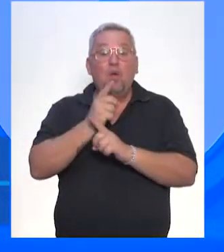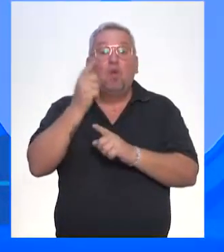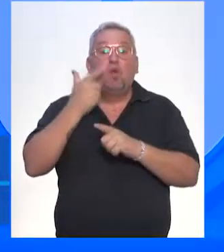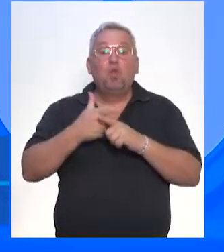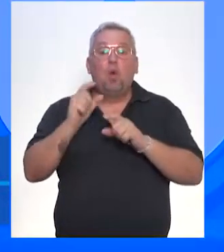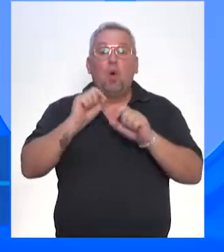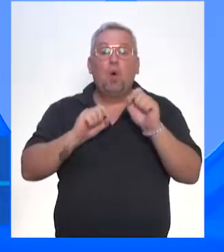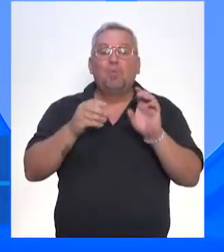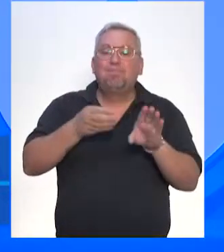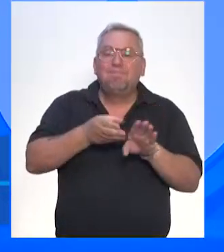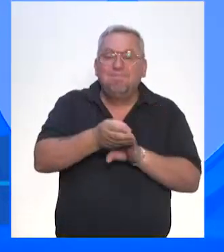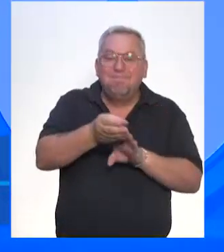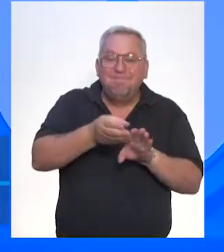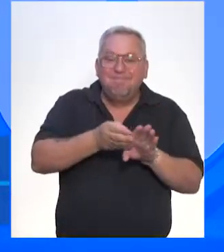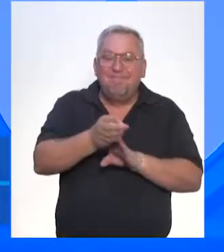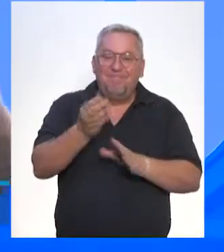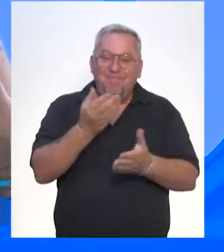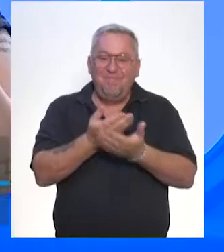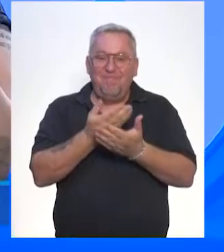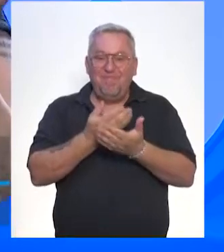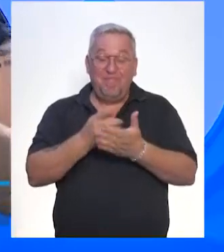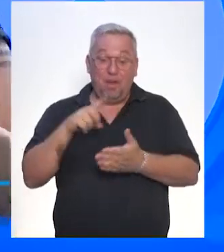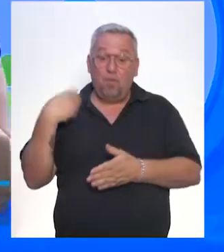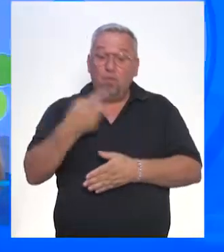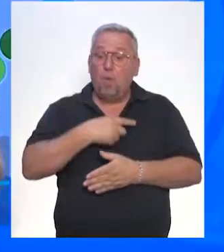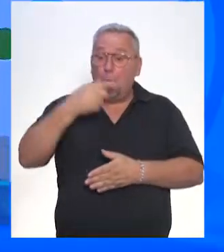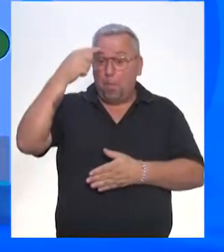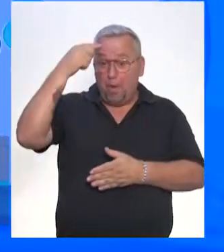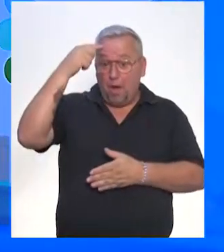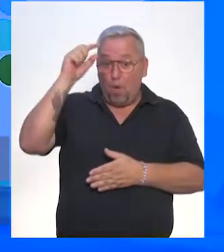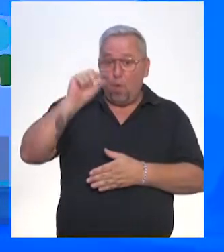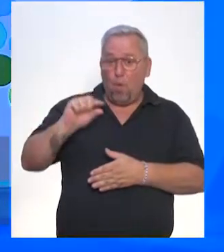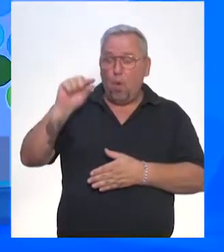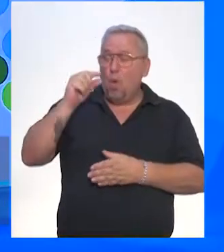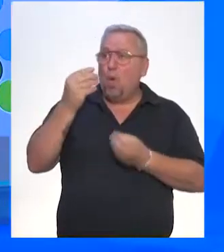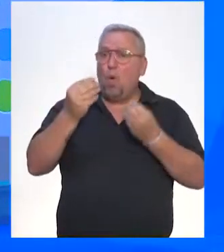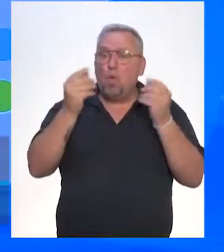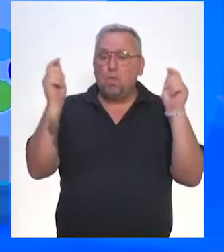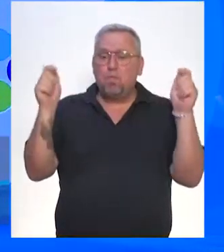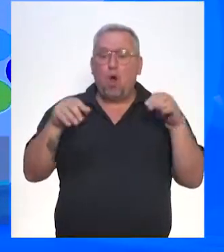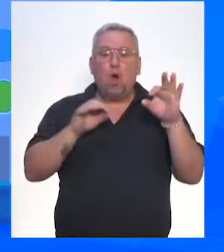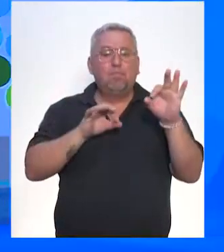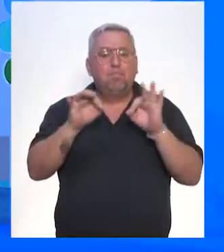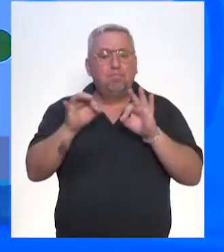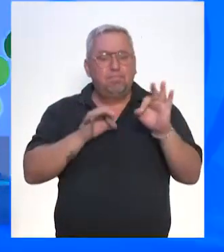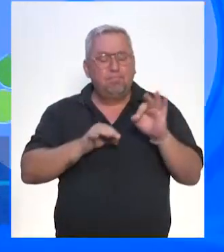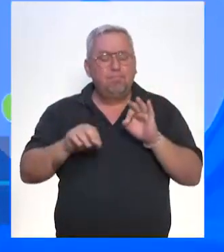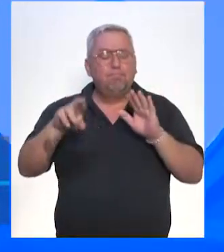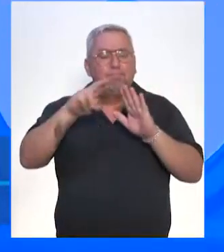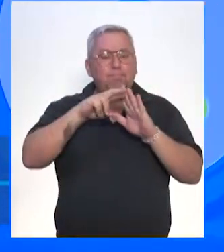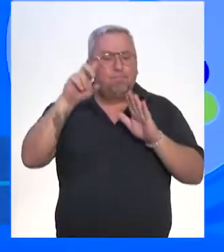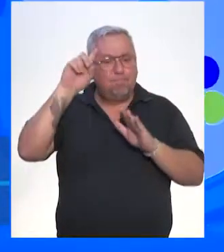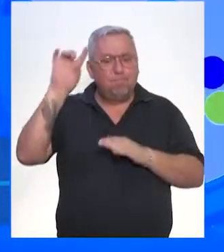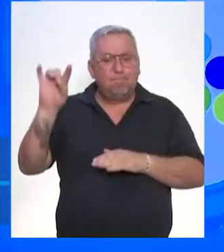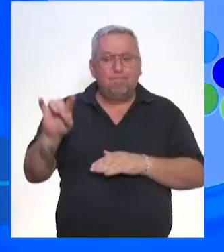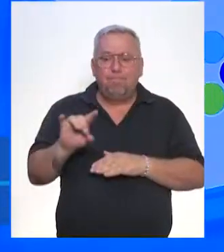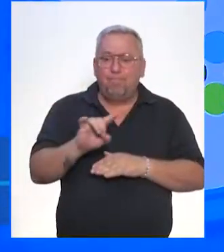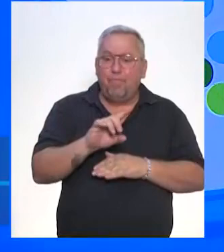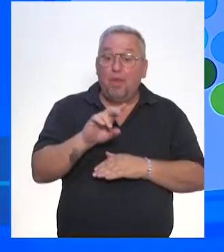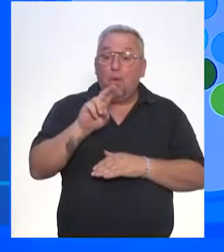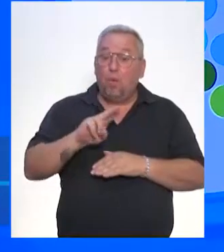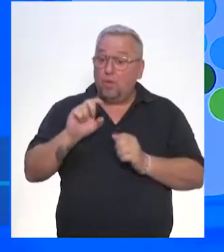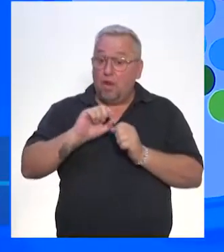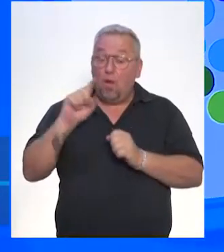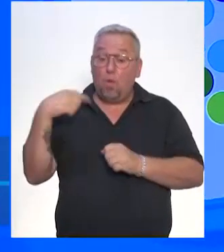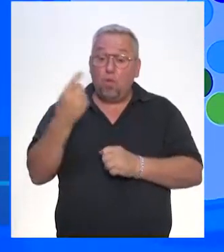orientação de estudos, em que a gente vai pensar um pouquinho assim, sobre como a gente pode organizar a nossa rotina, como a gente pode fazer para o